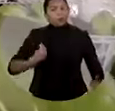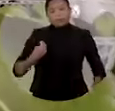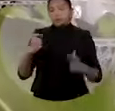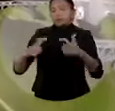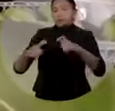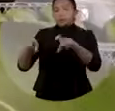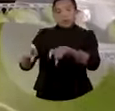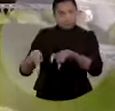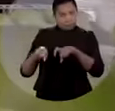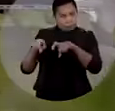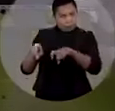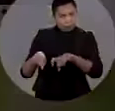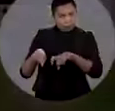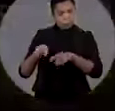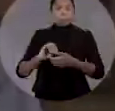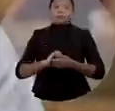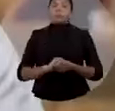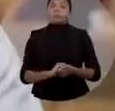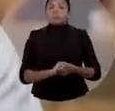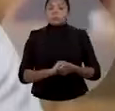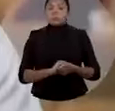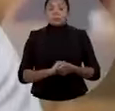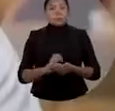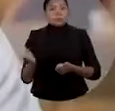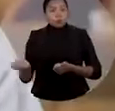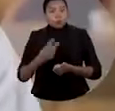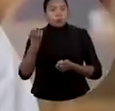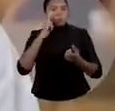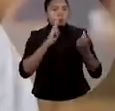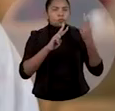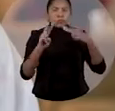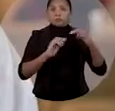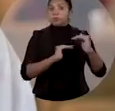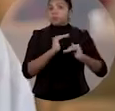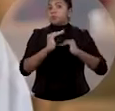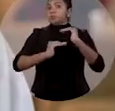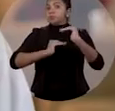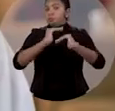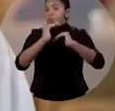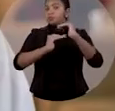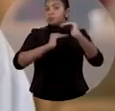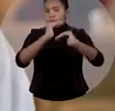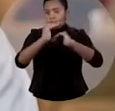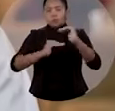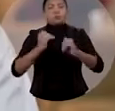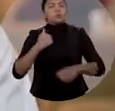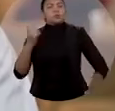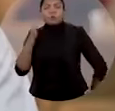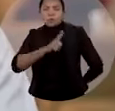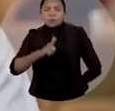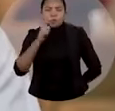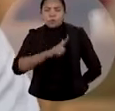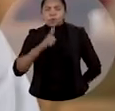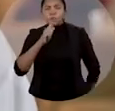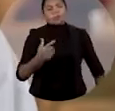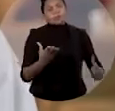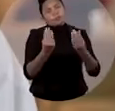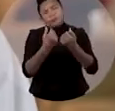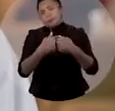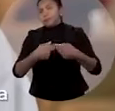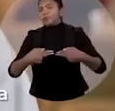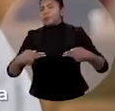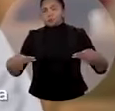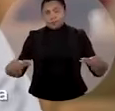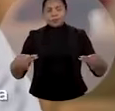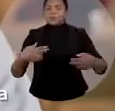na zona rural. Com este novo olhar, avançamos bastante, conquistamos muitas coisas.